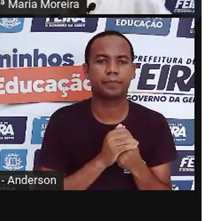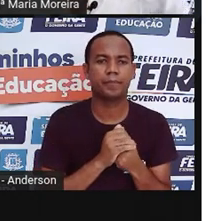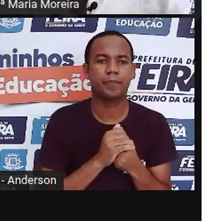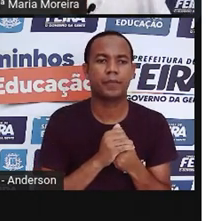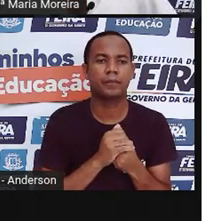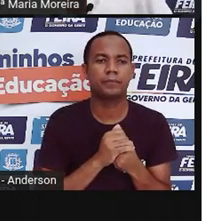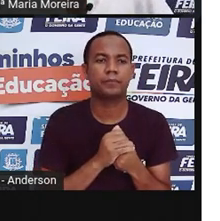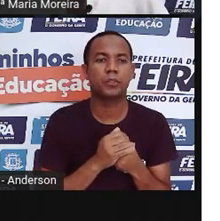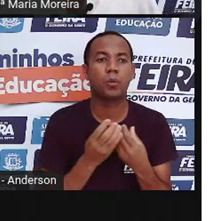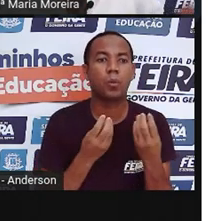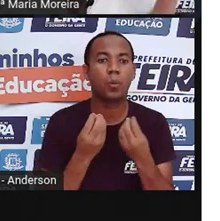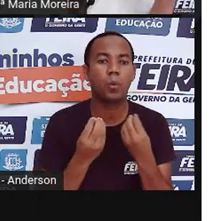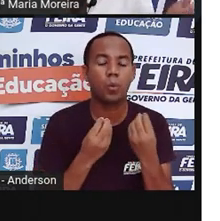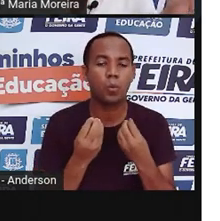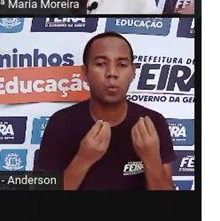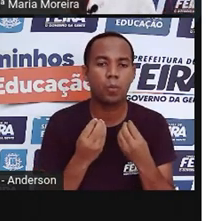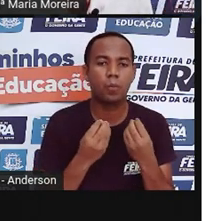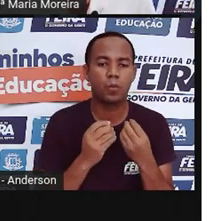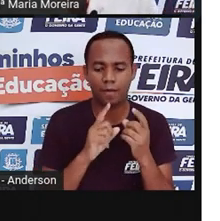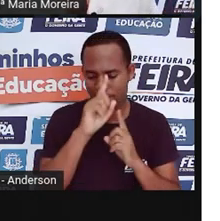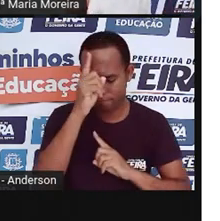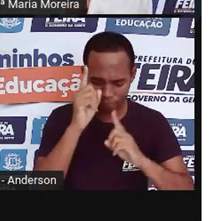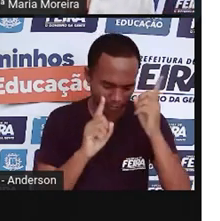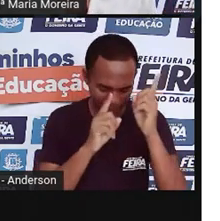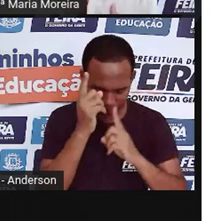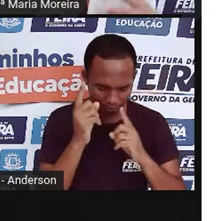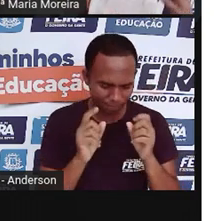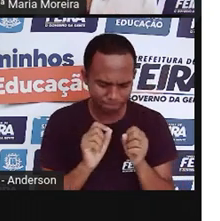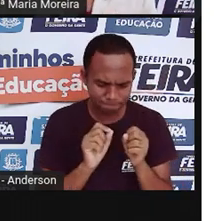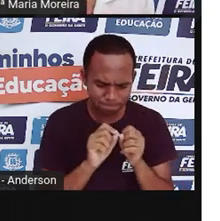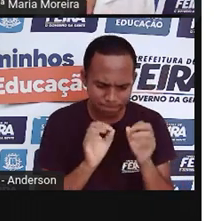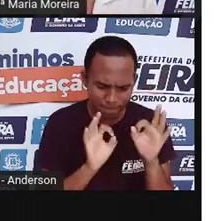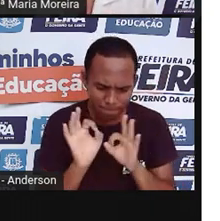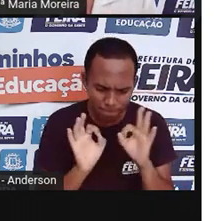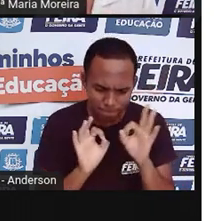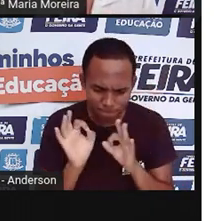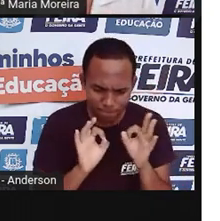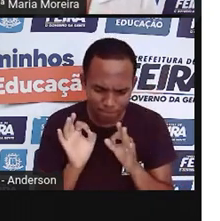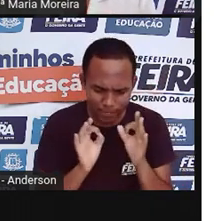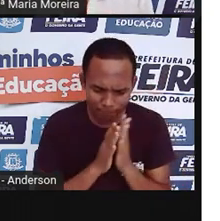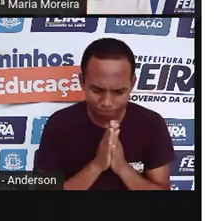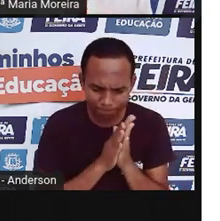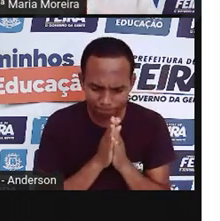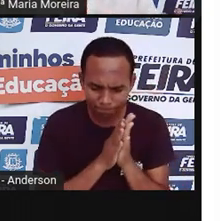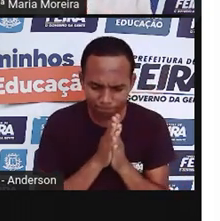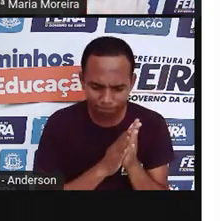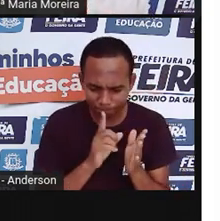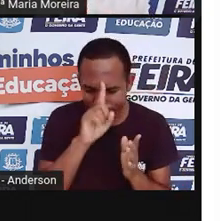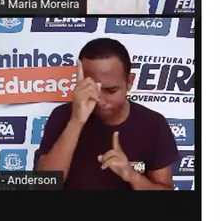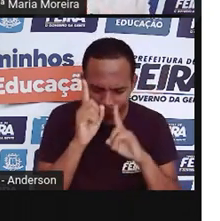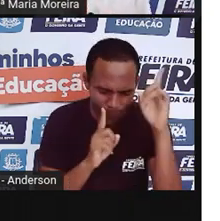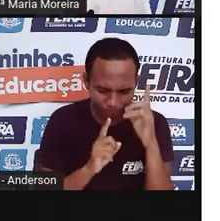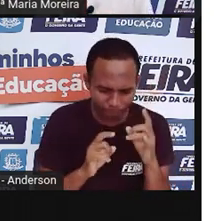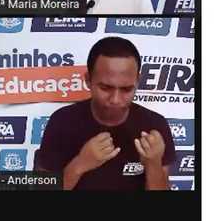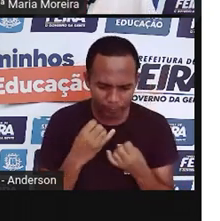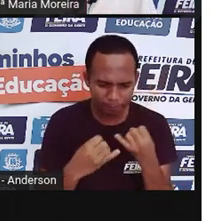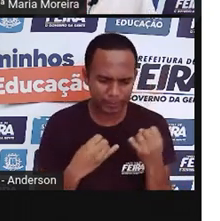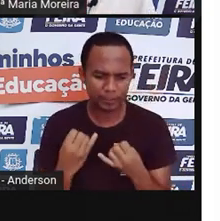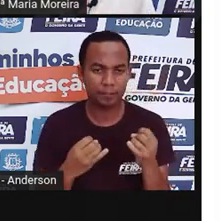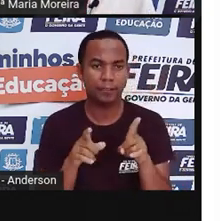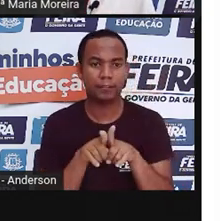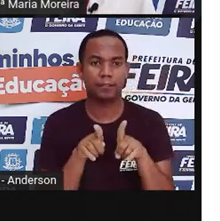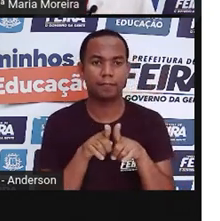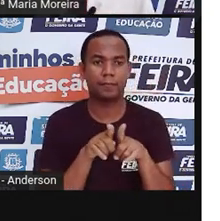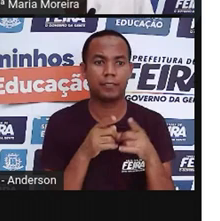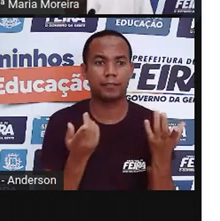com a criatividade dos inventores, né? Essas pessoas aí que inventavam esses brinquedos e brincadeiras, né? Os